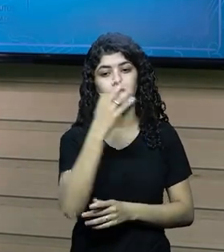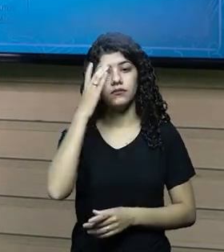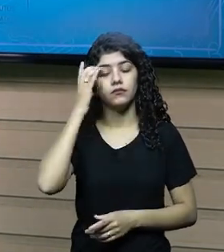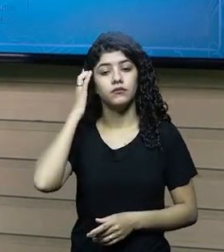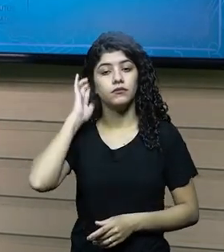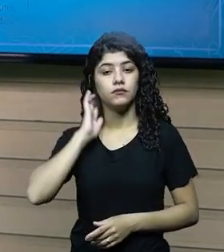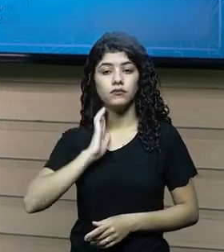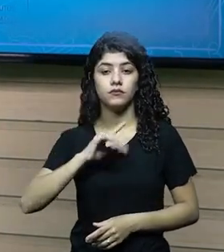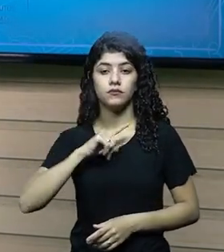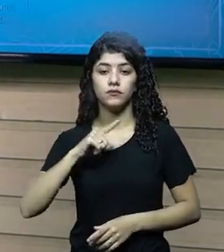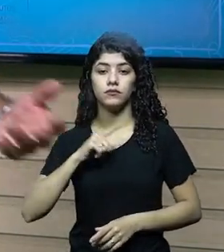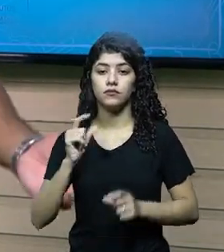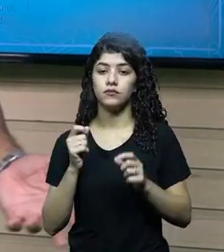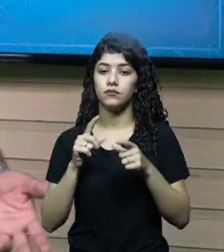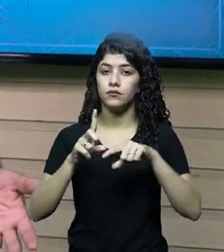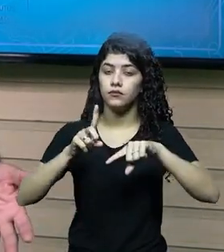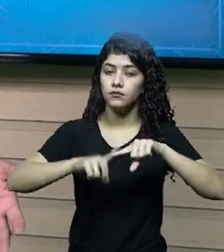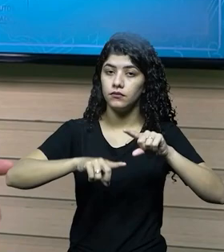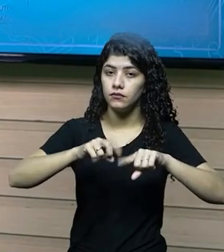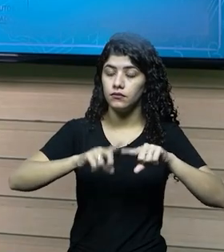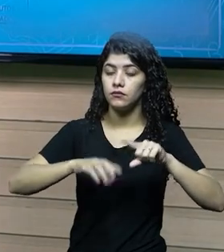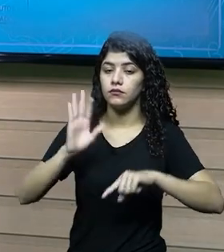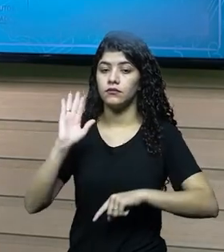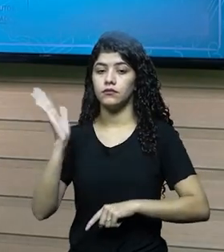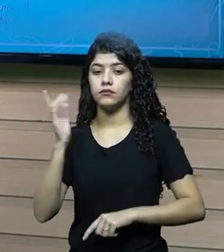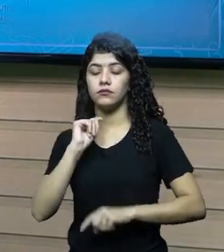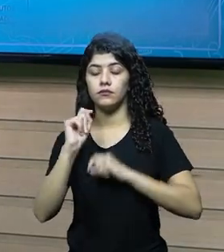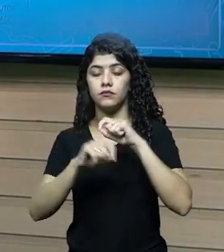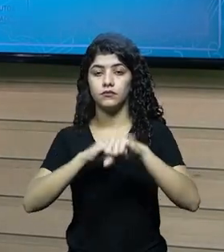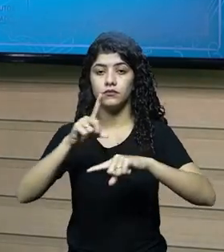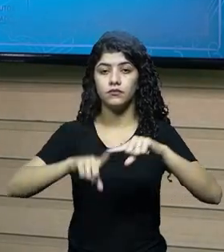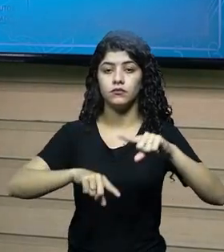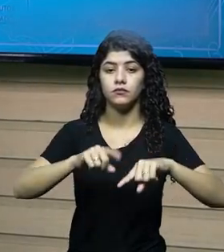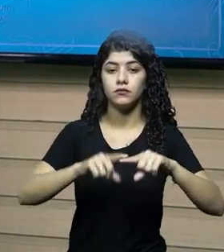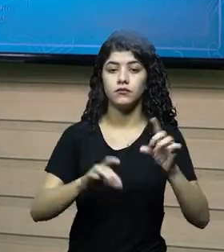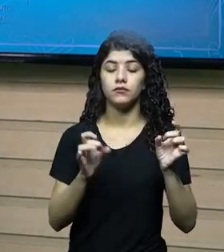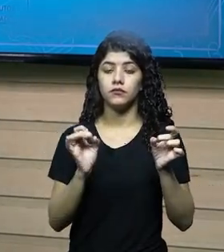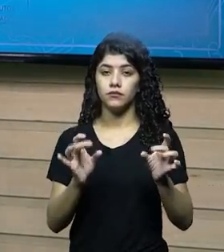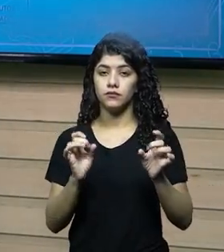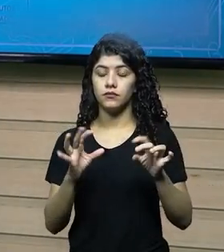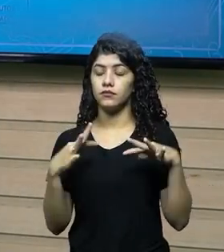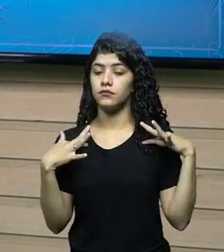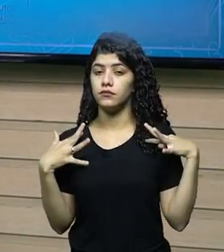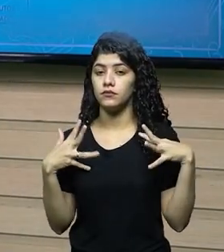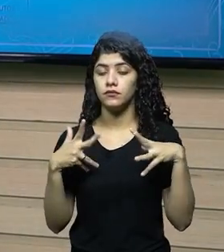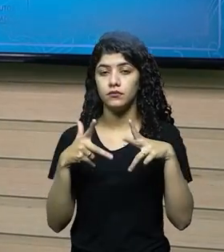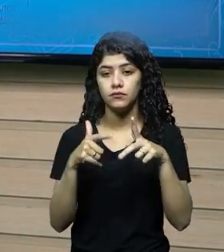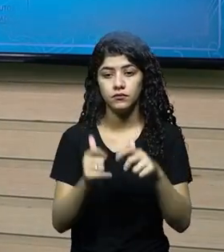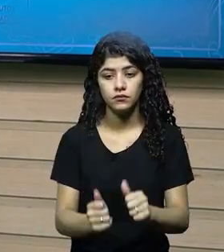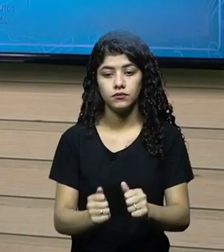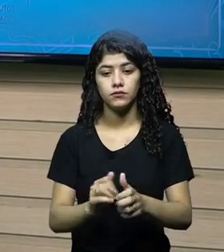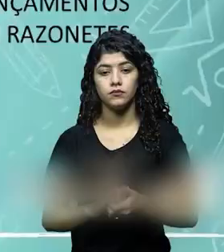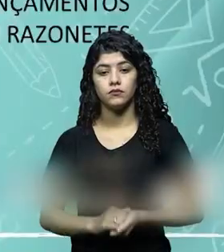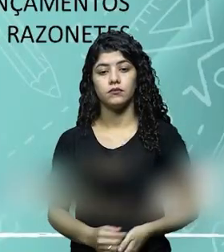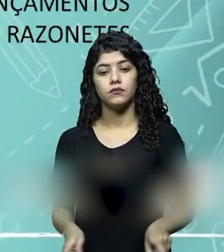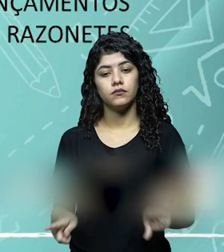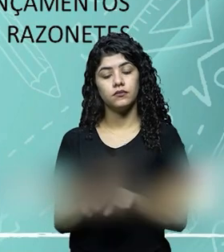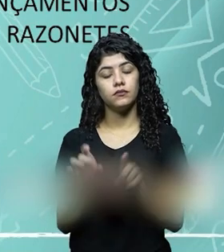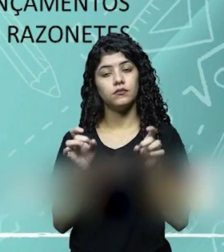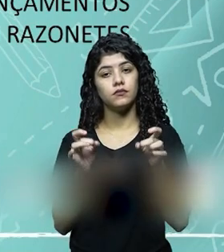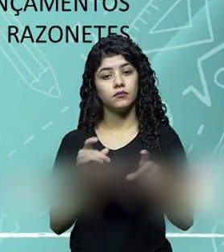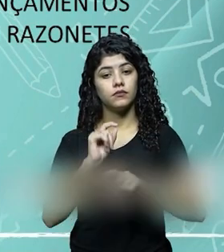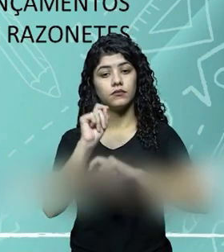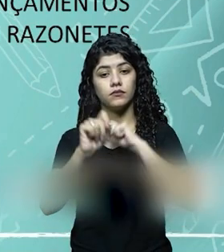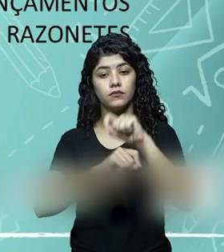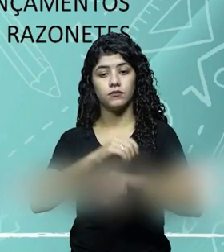deram o produto que foi comercializado, e esse produto foi comercializado totalmente, todo o estoque, e foi